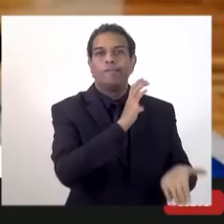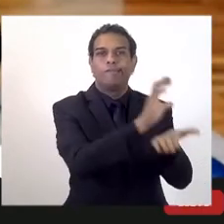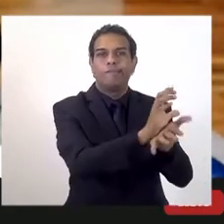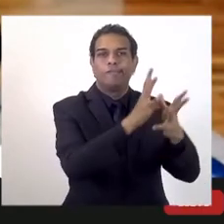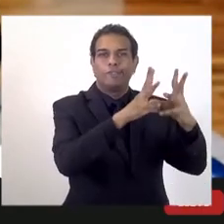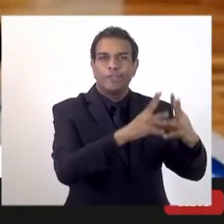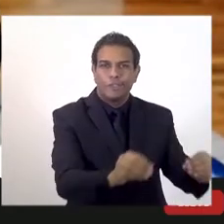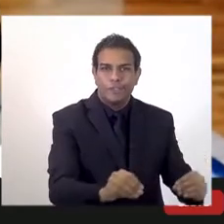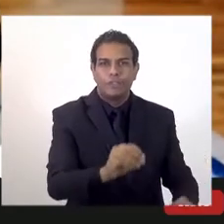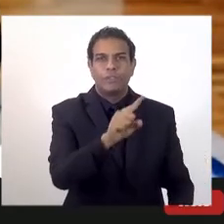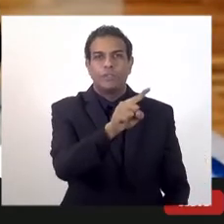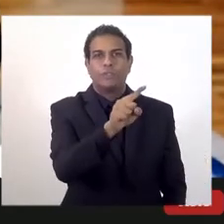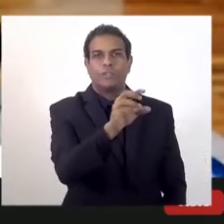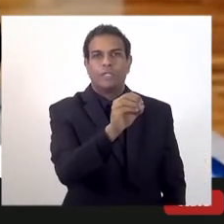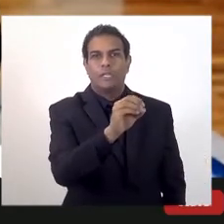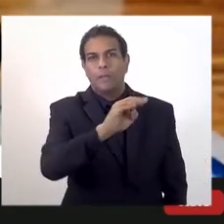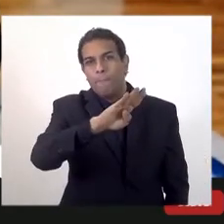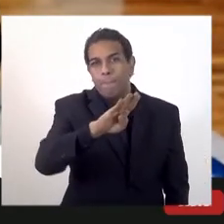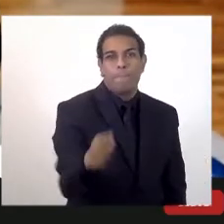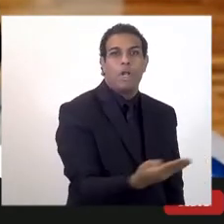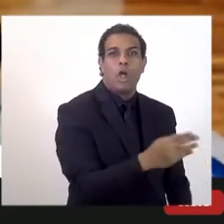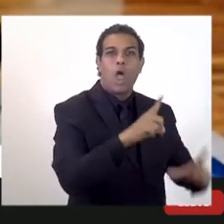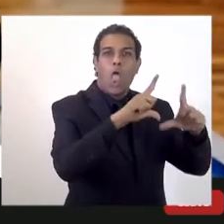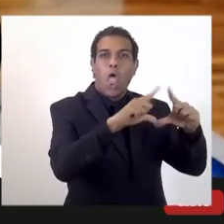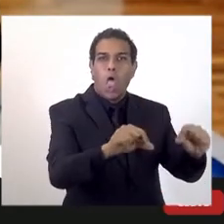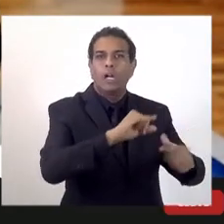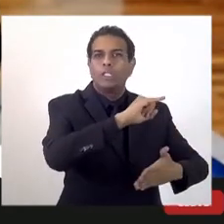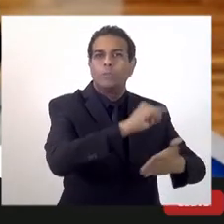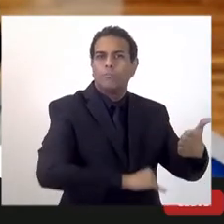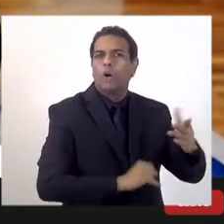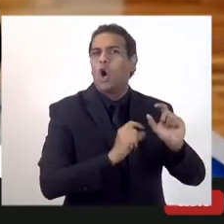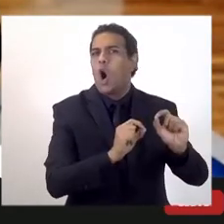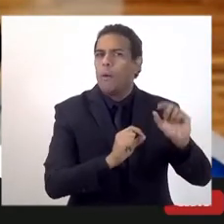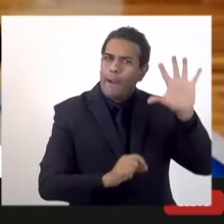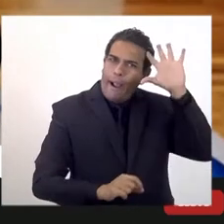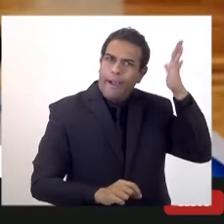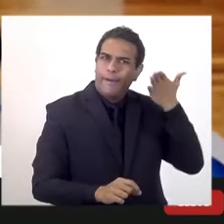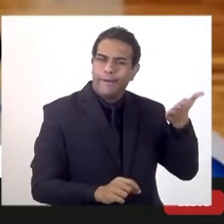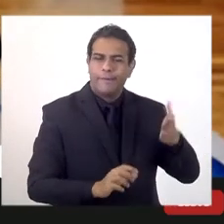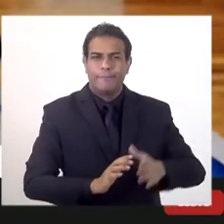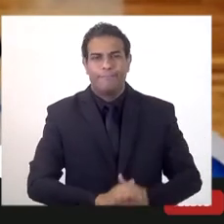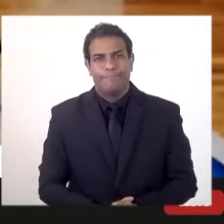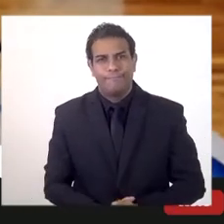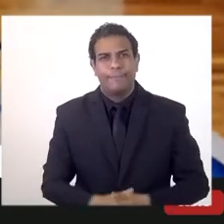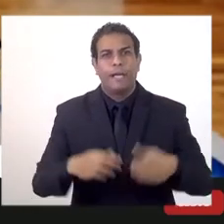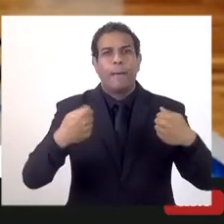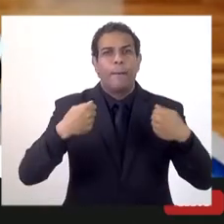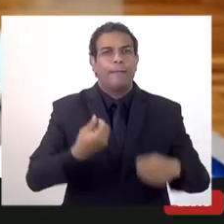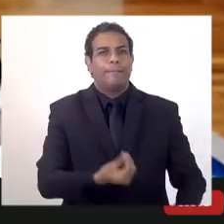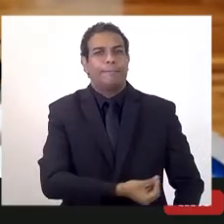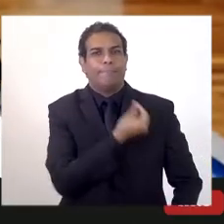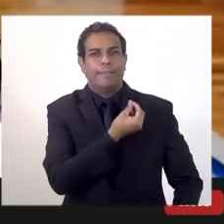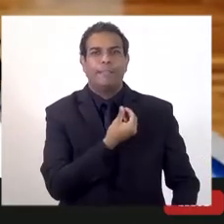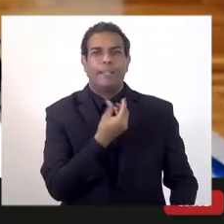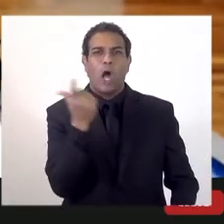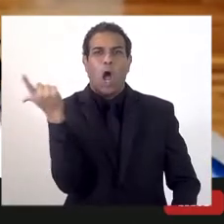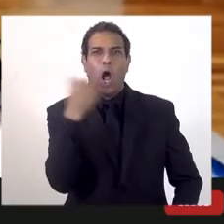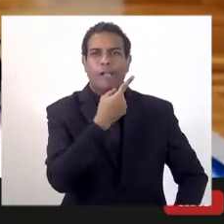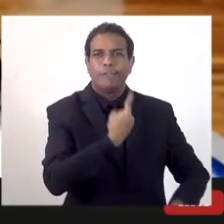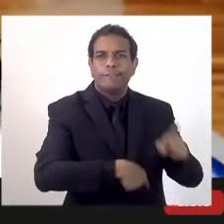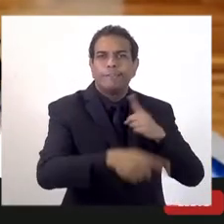ser preciso, 9,8 bilhões. Então, parte desse recurso, 50% desse recurso é recuperado.